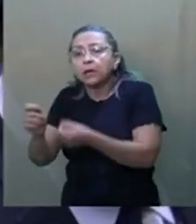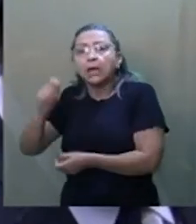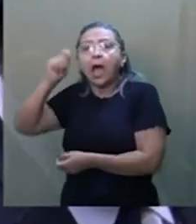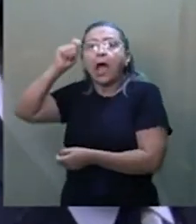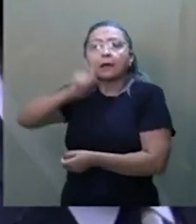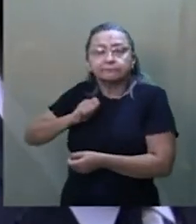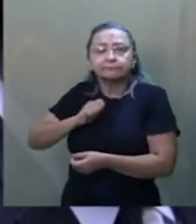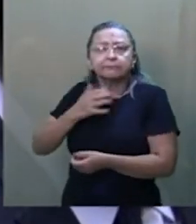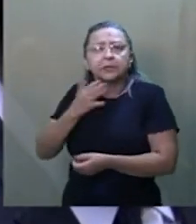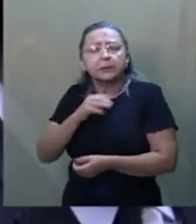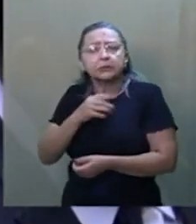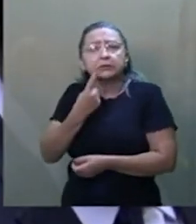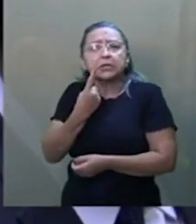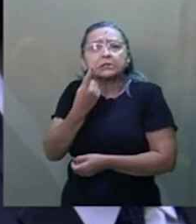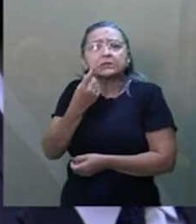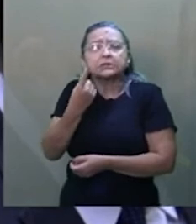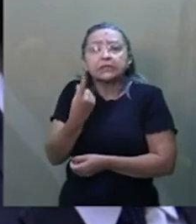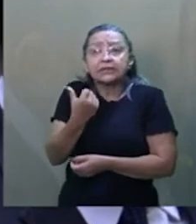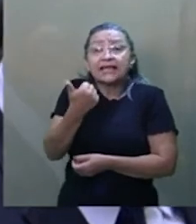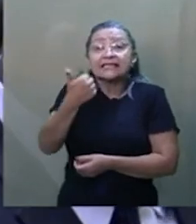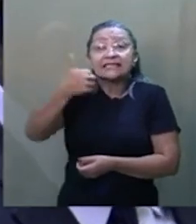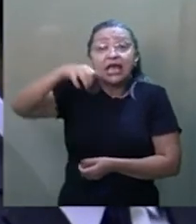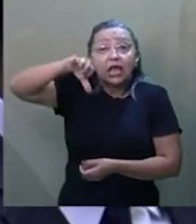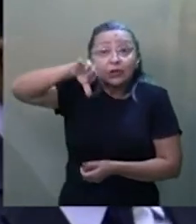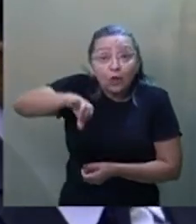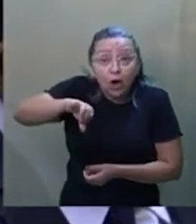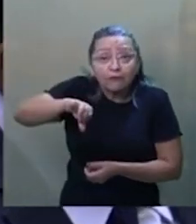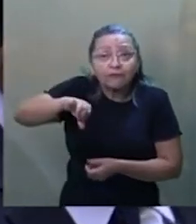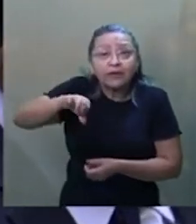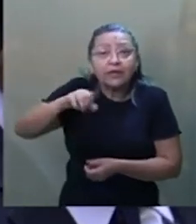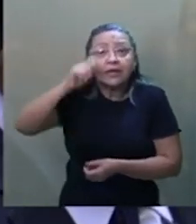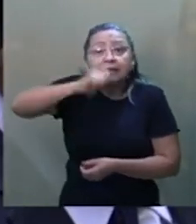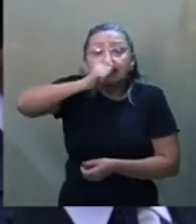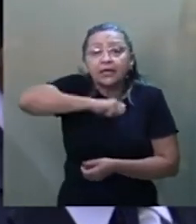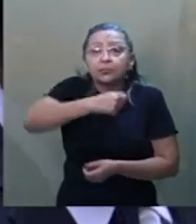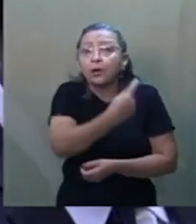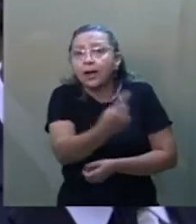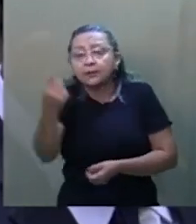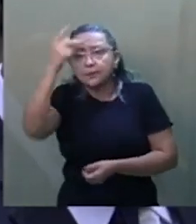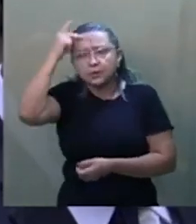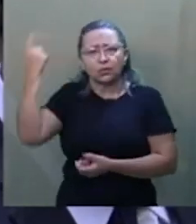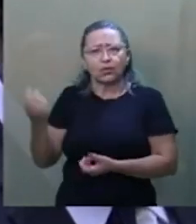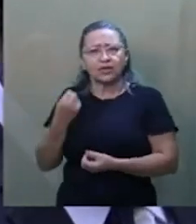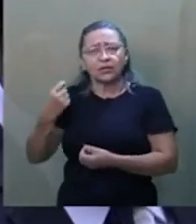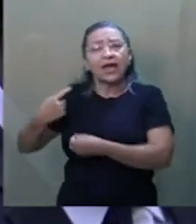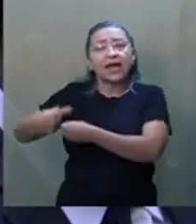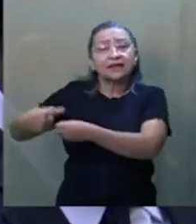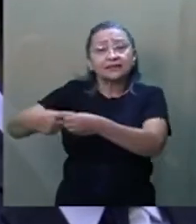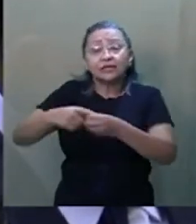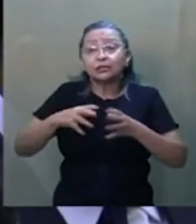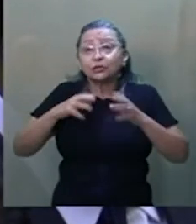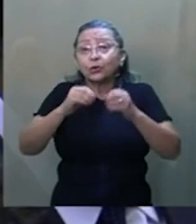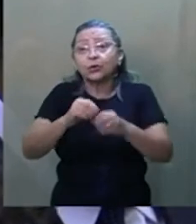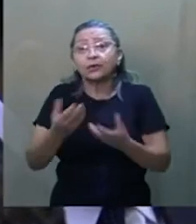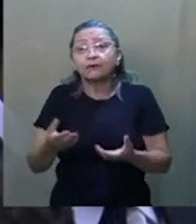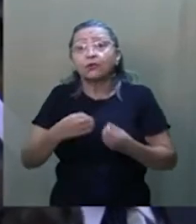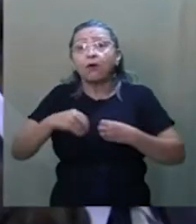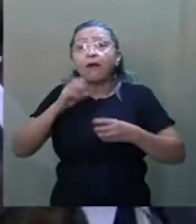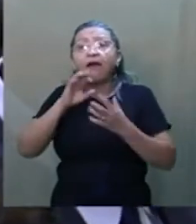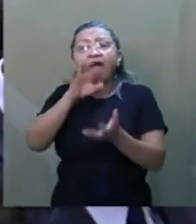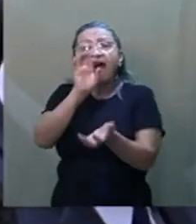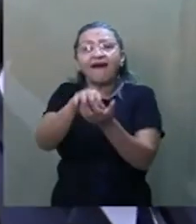dentes, que dá uma média de 19 dentes tirados por habitante. A cidade inteira, via RP9, ficou banguela.